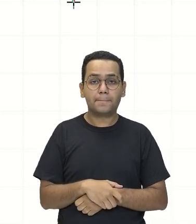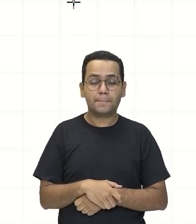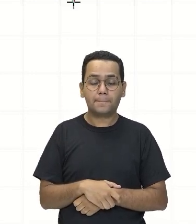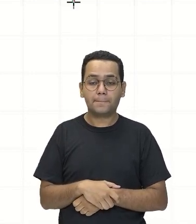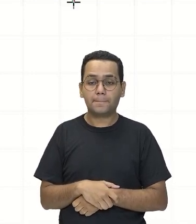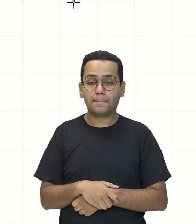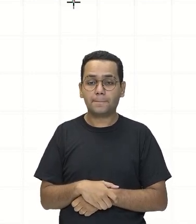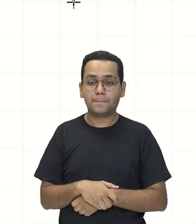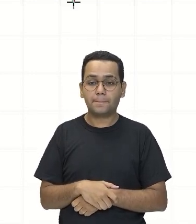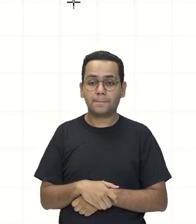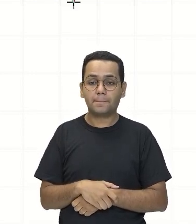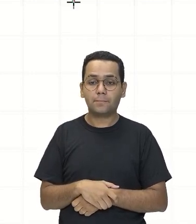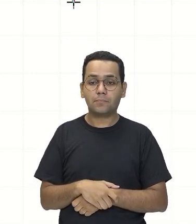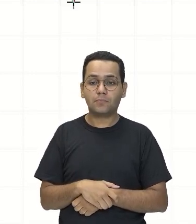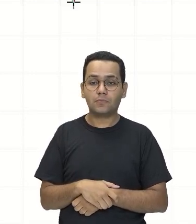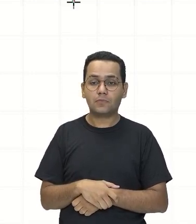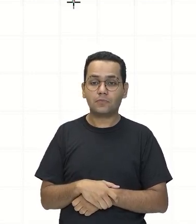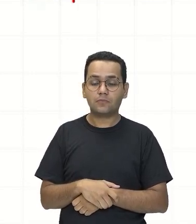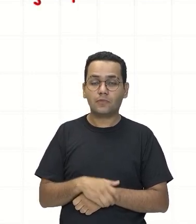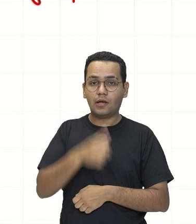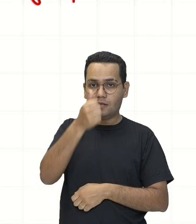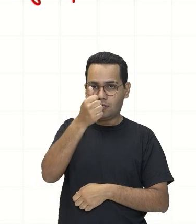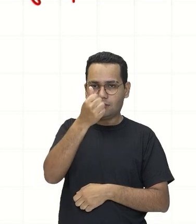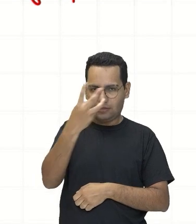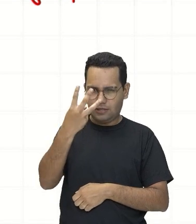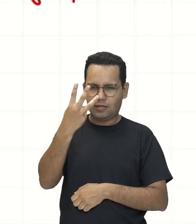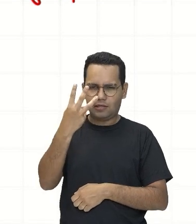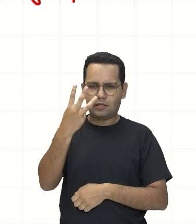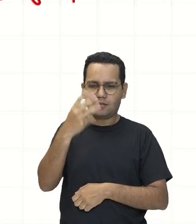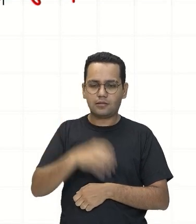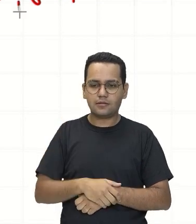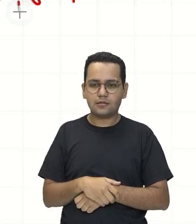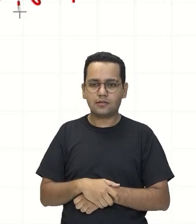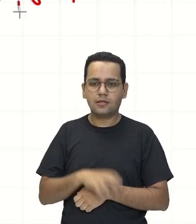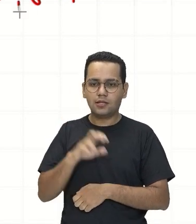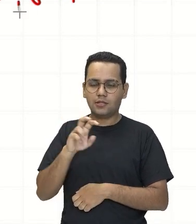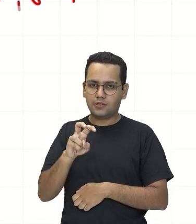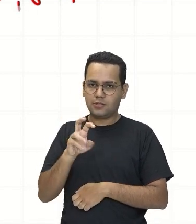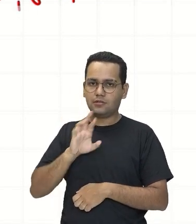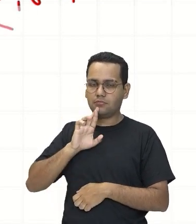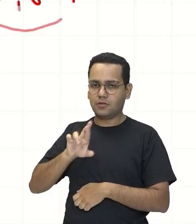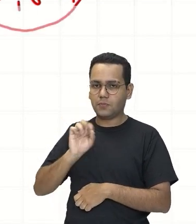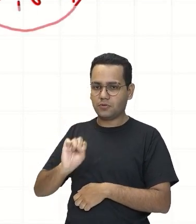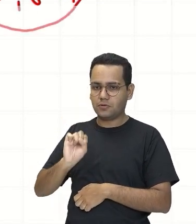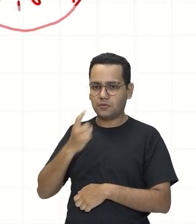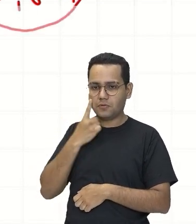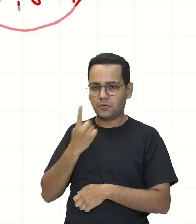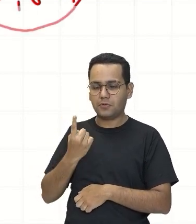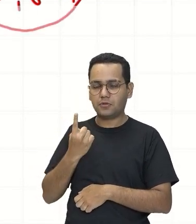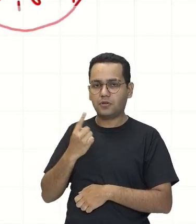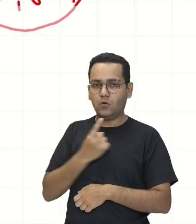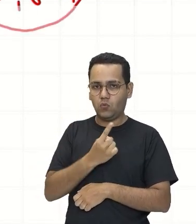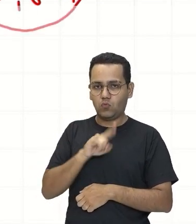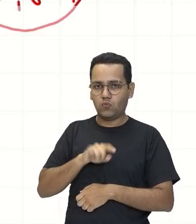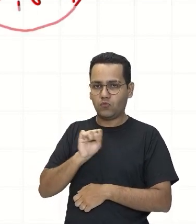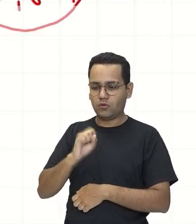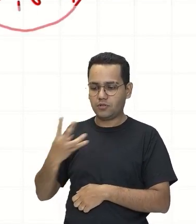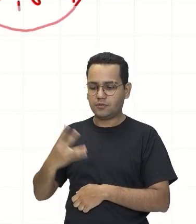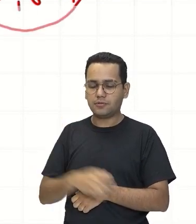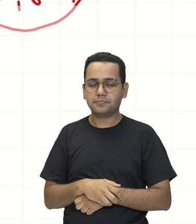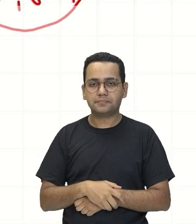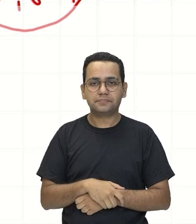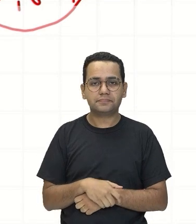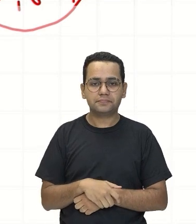3 Emprestam para cá 13 Então isso aqui é 8 Sobrou 1 Olha o número que ficou Ficou